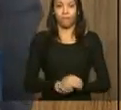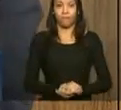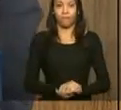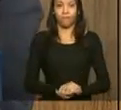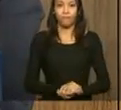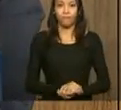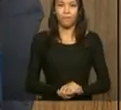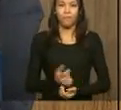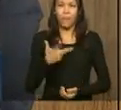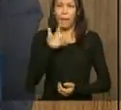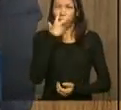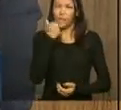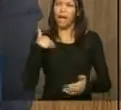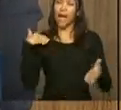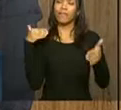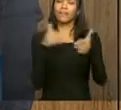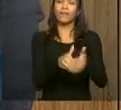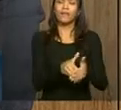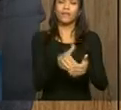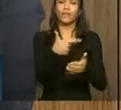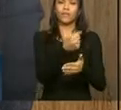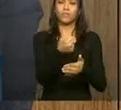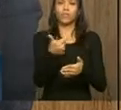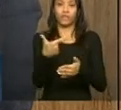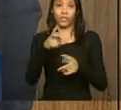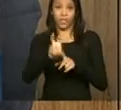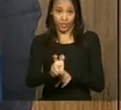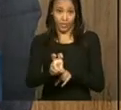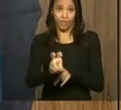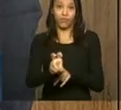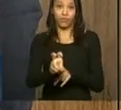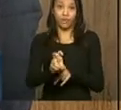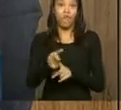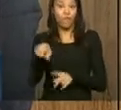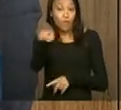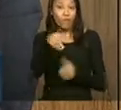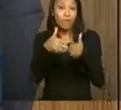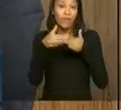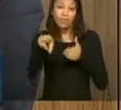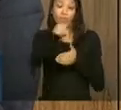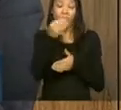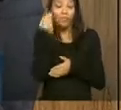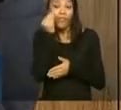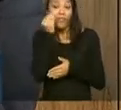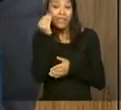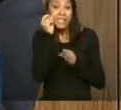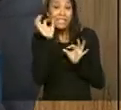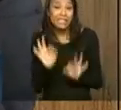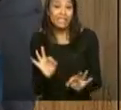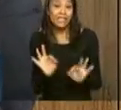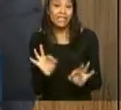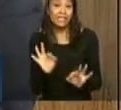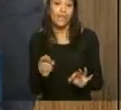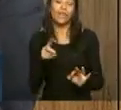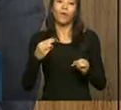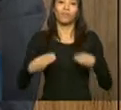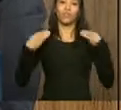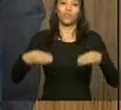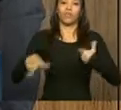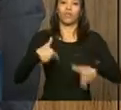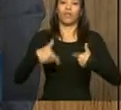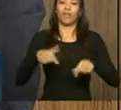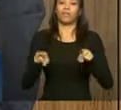Se não me engano, até 2025. Aí também eu peço para vocês que confiram isso, porque o Ministério do Trabalho e Itamaraty que têm